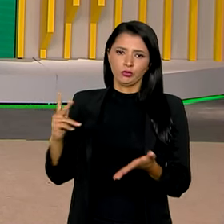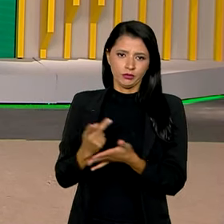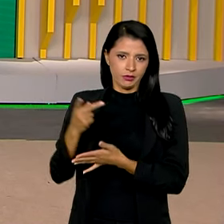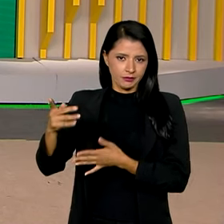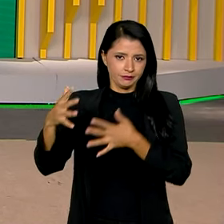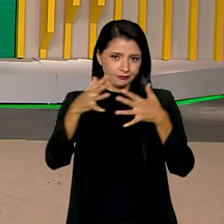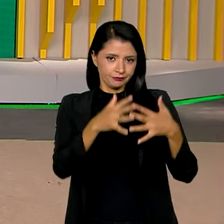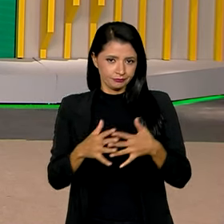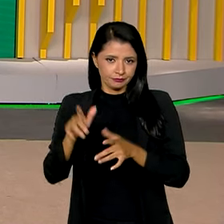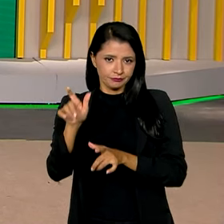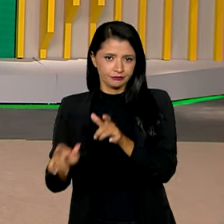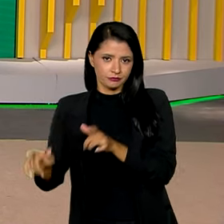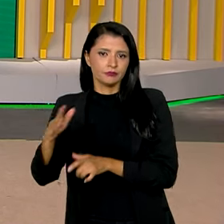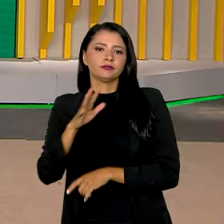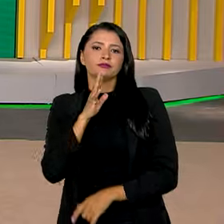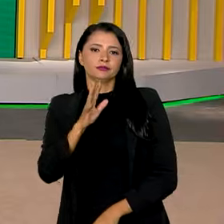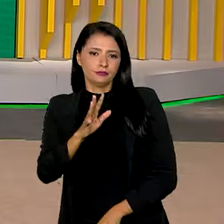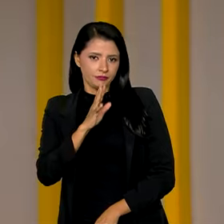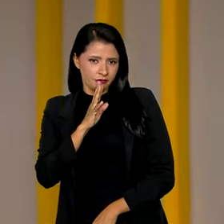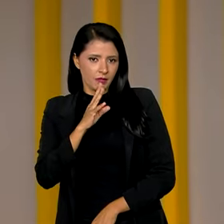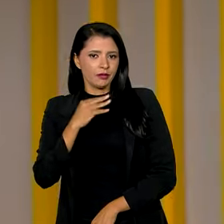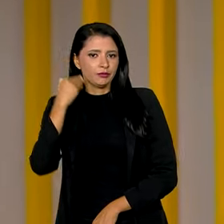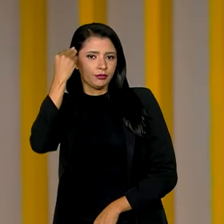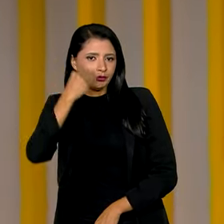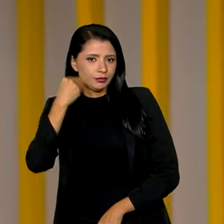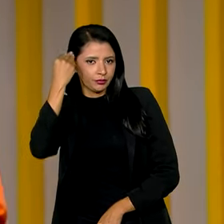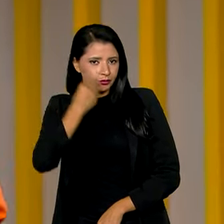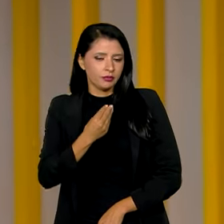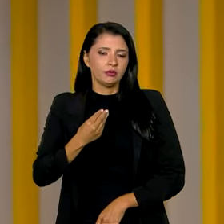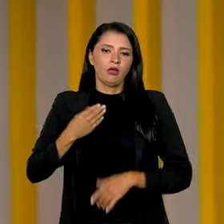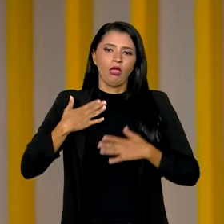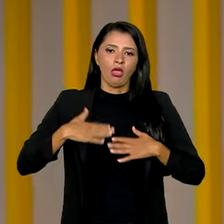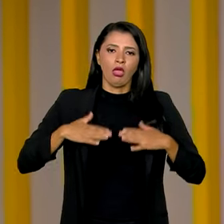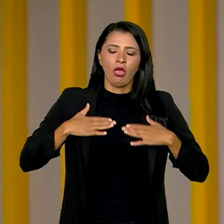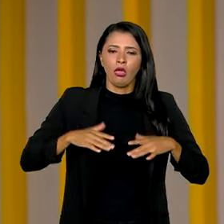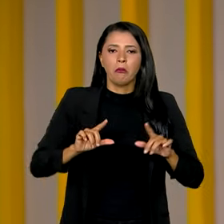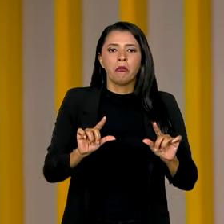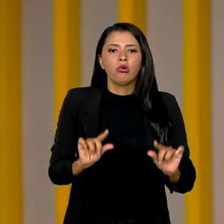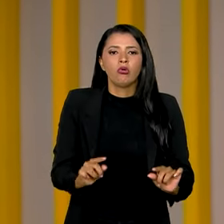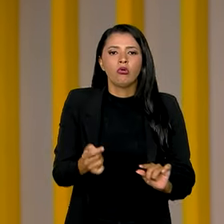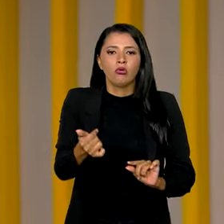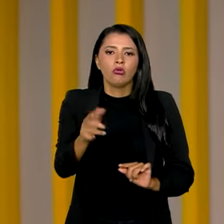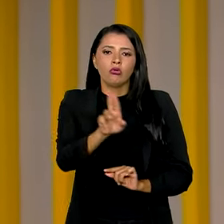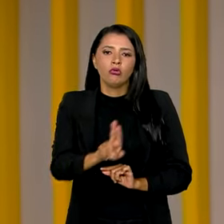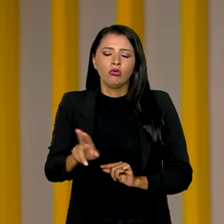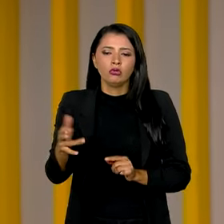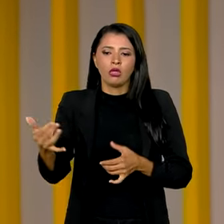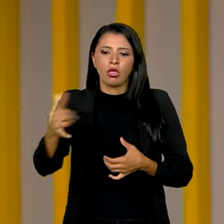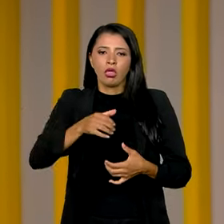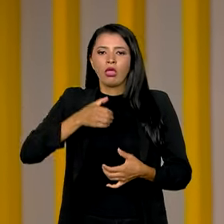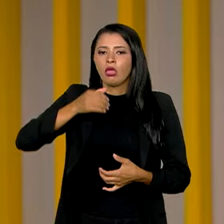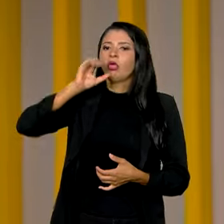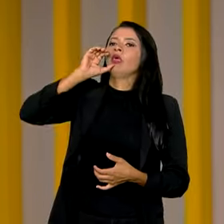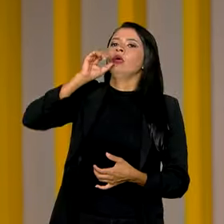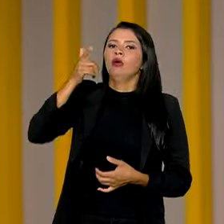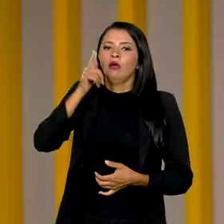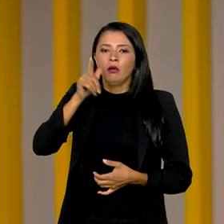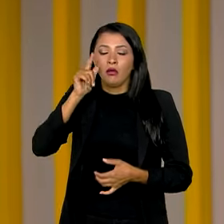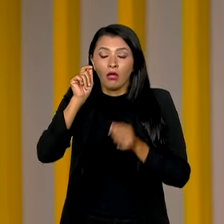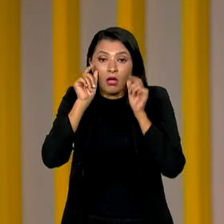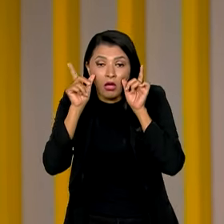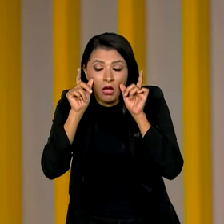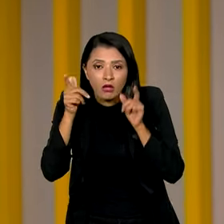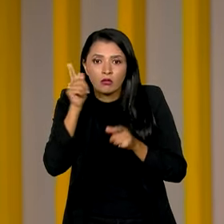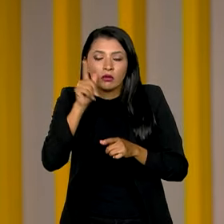caminhoneiros do país conhecem bem. O descanso insuficiente e o uso de substâncias químicas para cumprir os